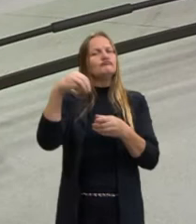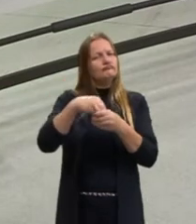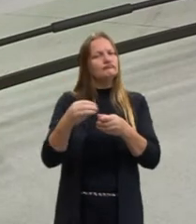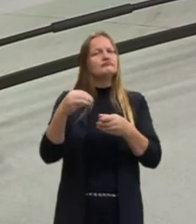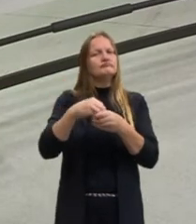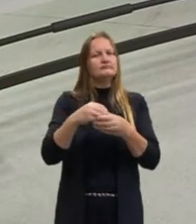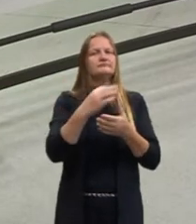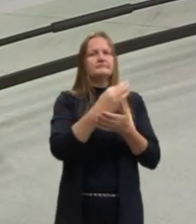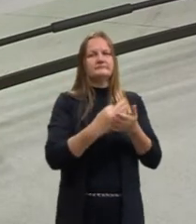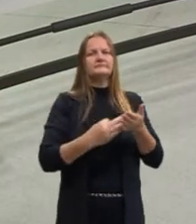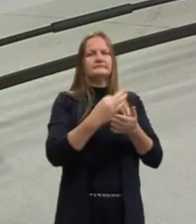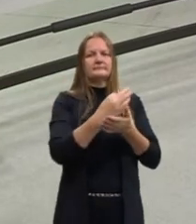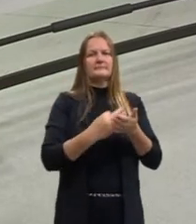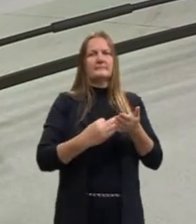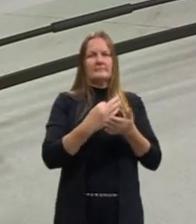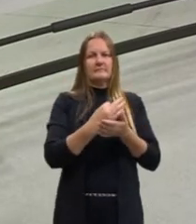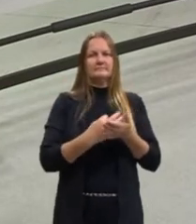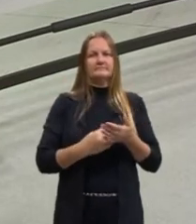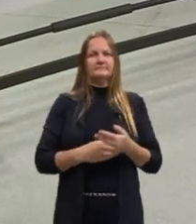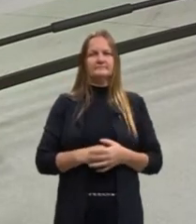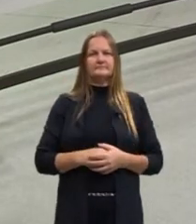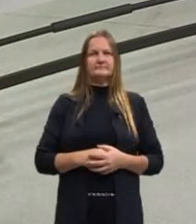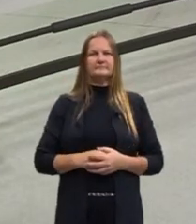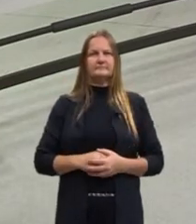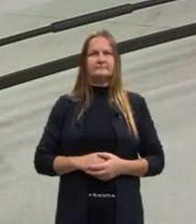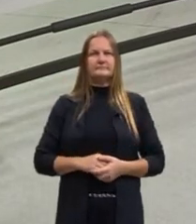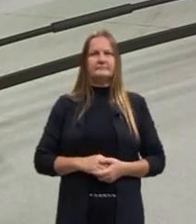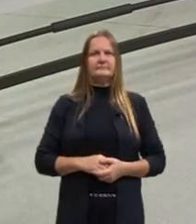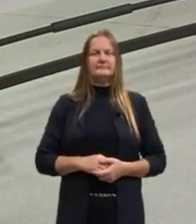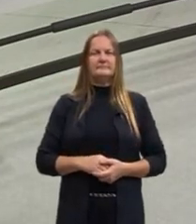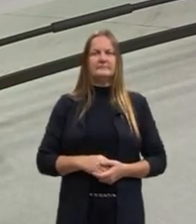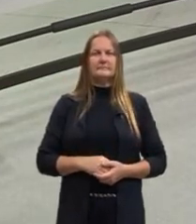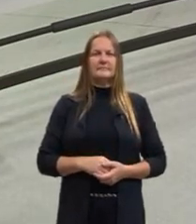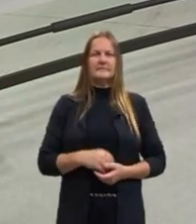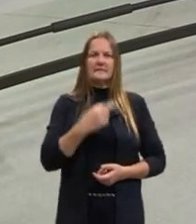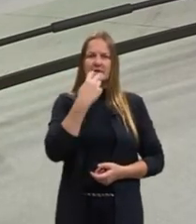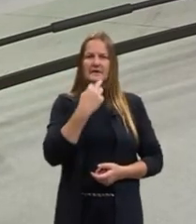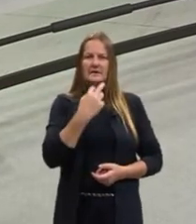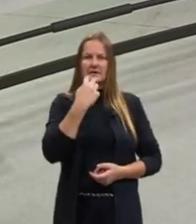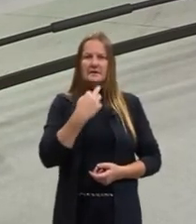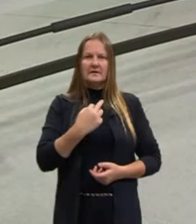de aparecerem nos textos em língua inglesa.